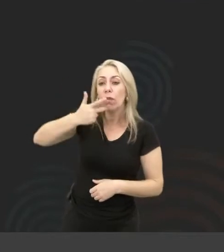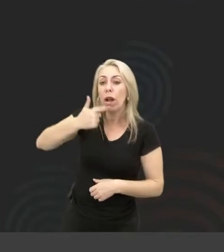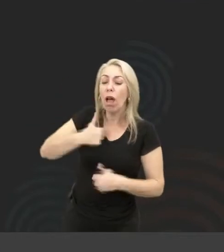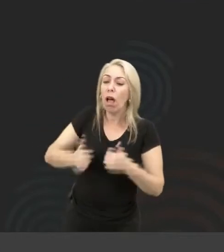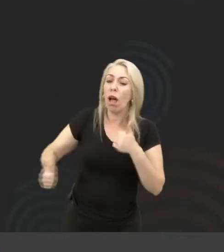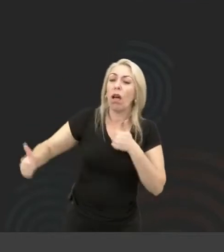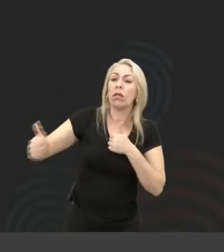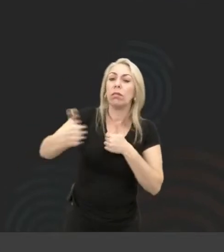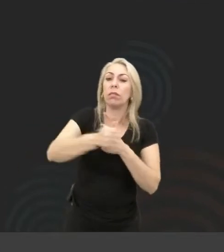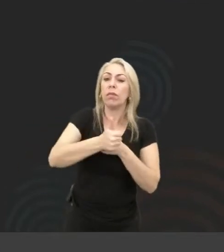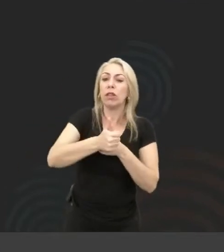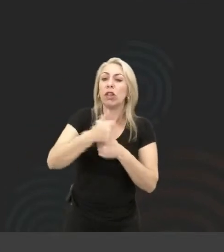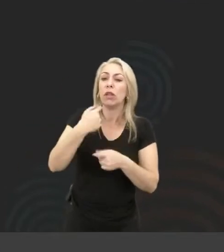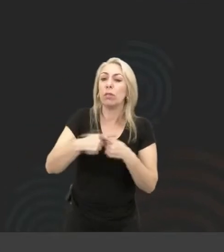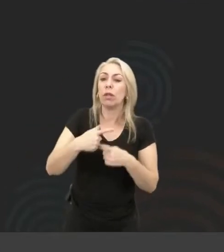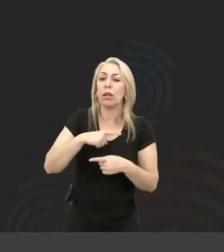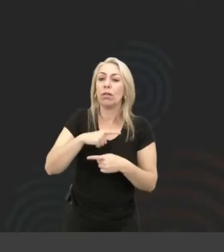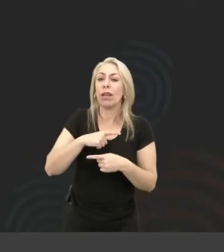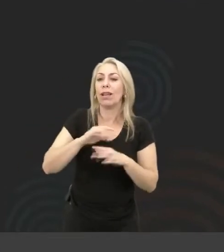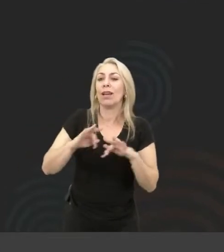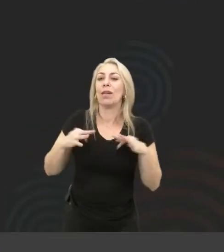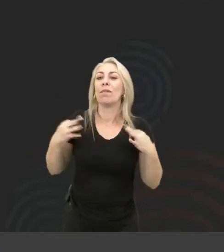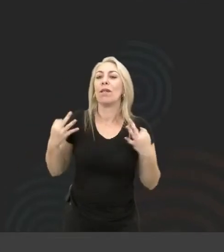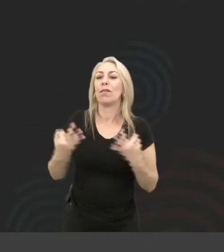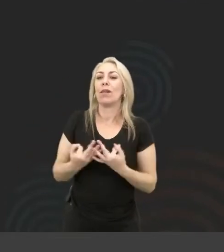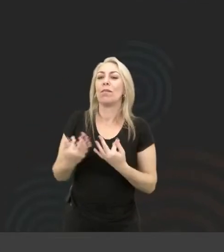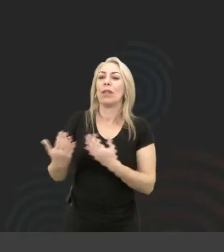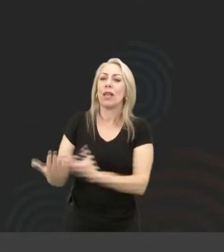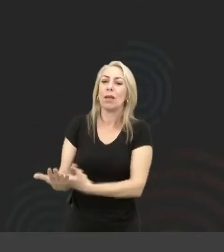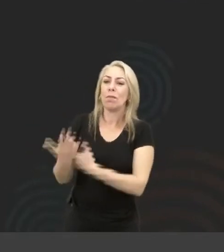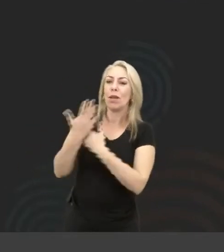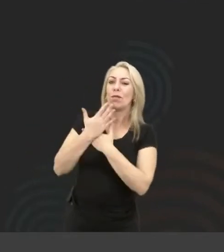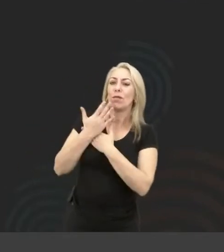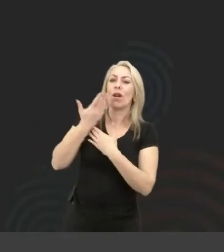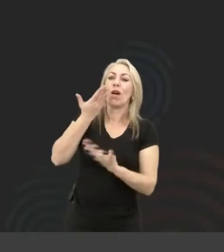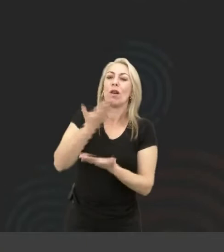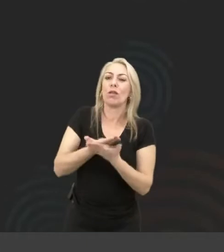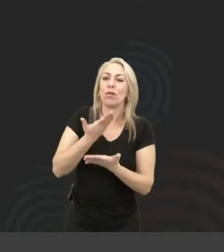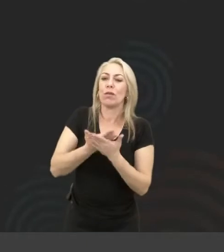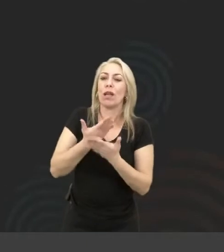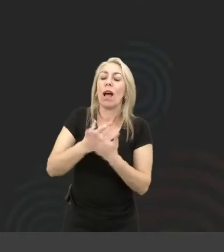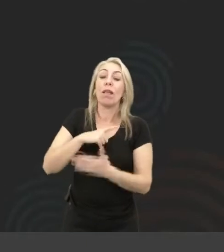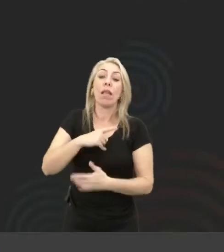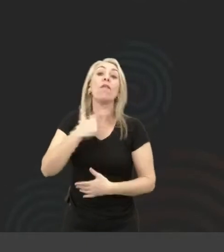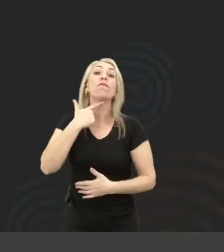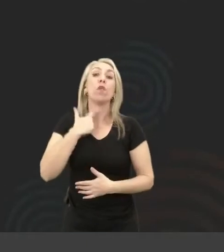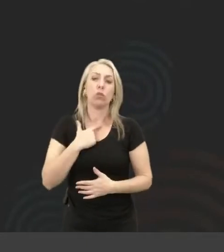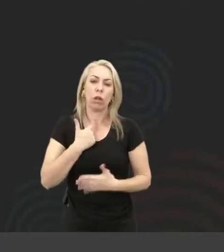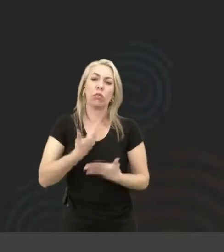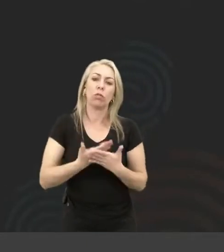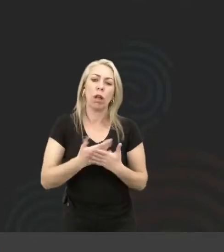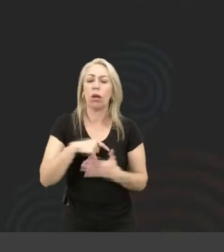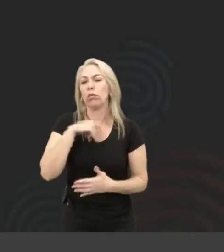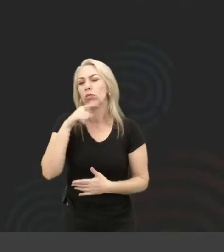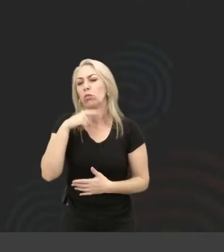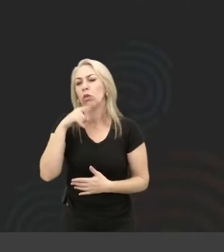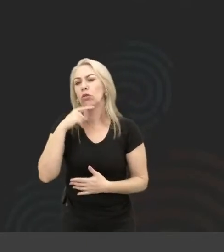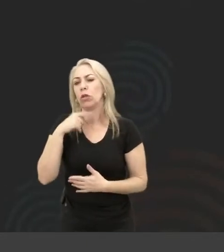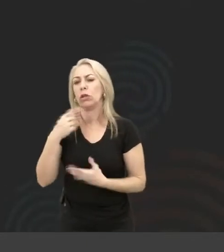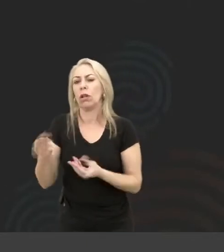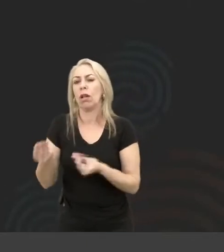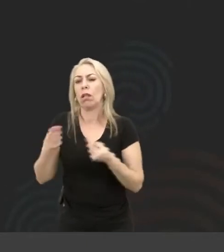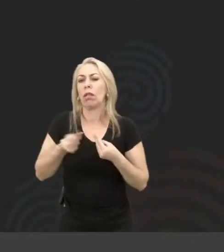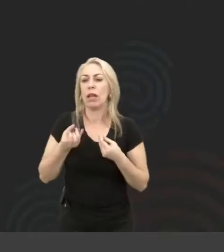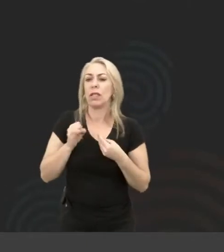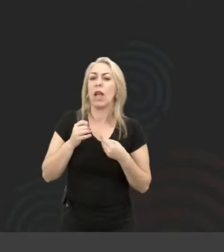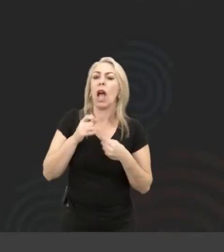uma pessoa privilegiada, de ter tido uma família que me bancou, ter conseguido estudar, ter vontade de estudar, porque não adianta nada dar o prato cheio